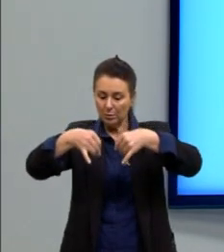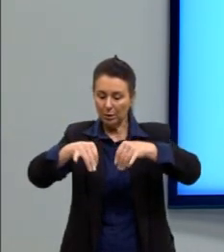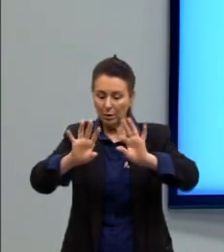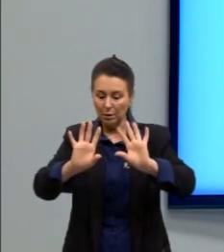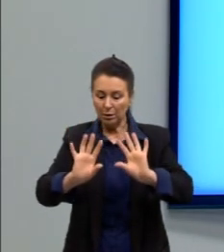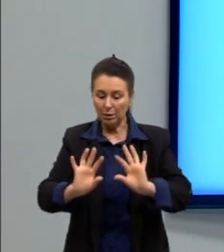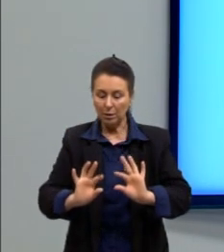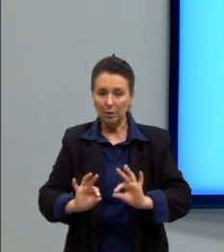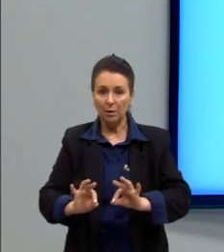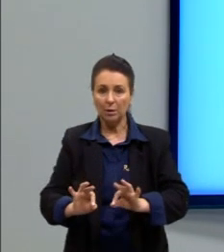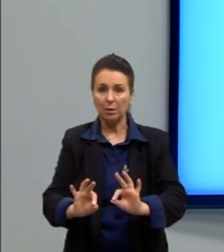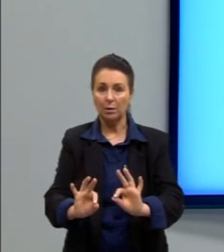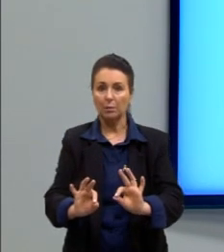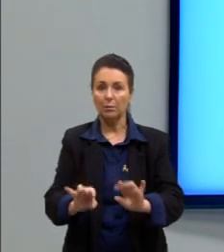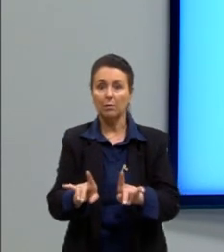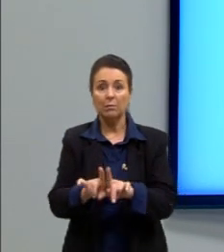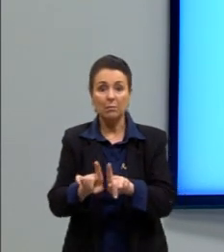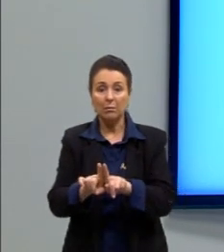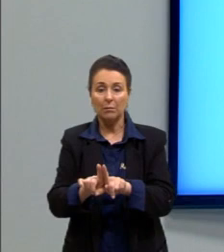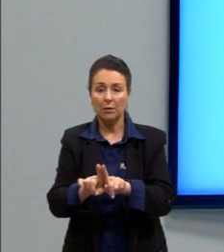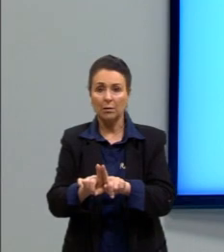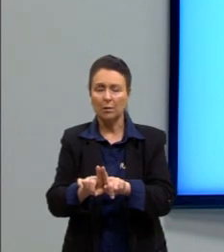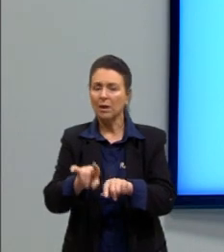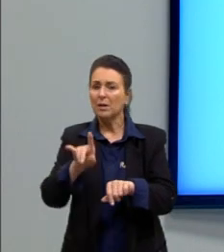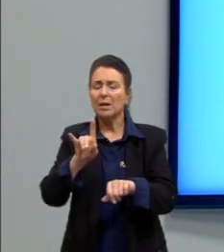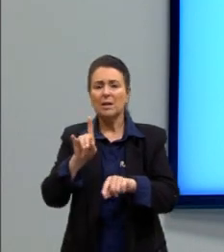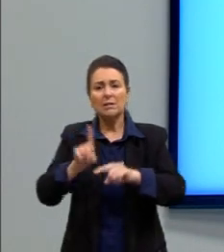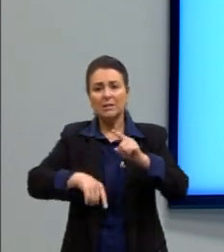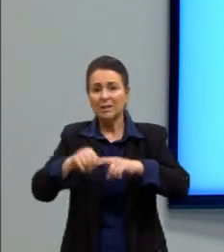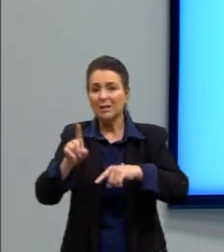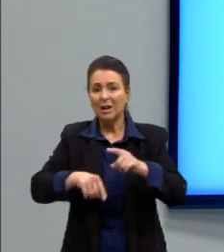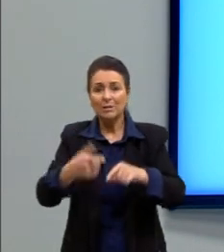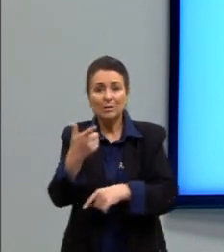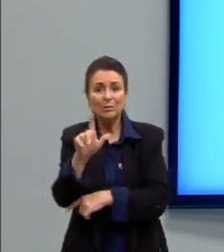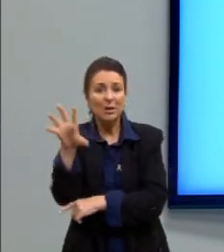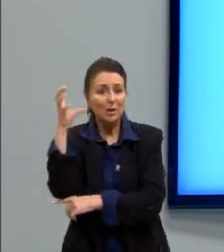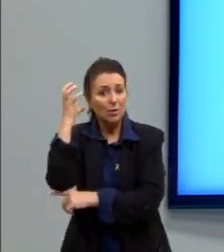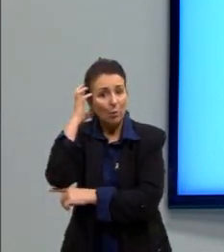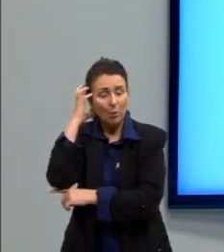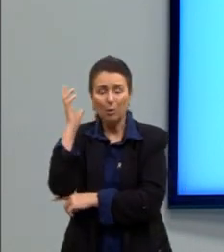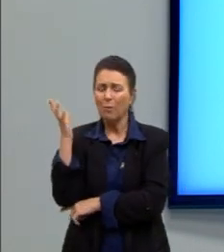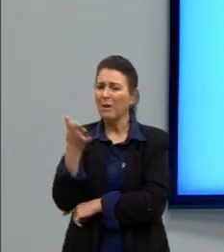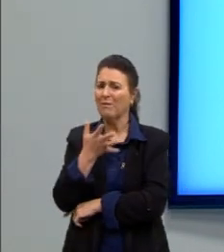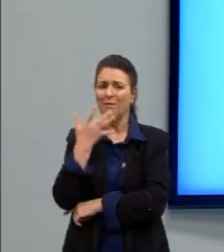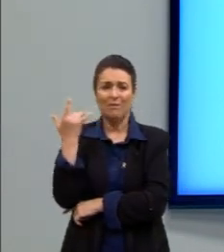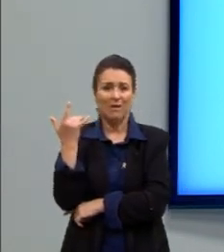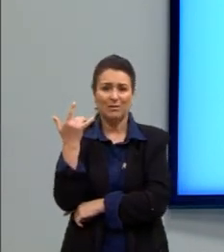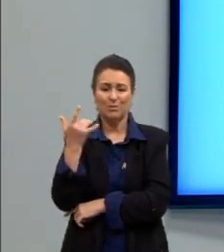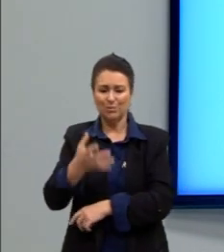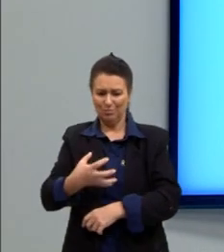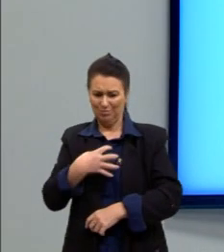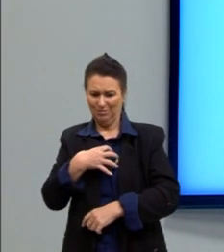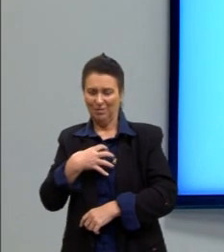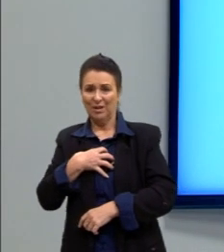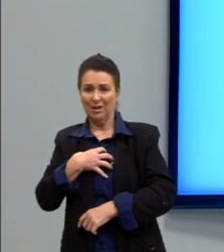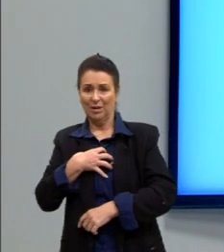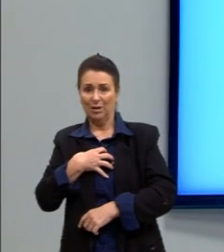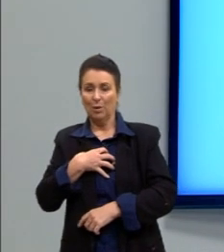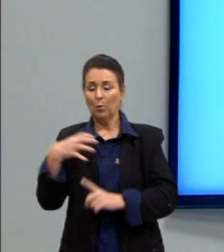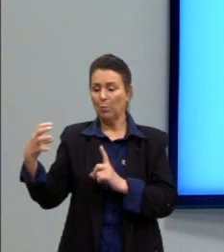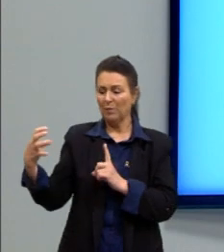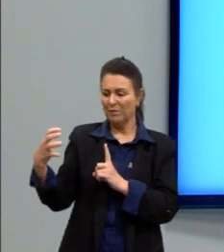esses materiais aqui não é fácil de fazer ressoar. São dois materiais não tão interessantes para o efeito da ressonância.